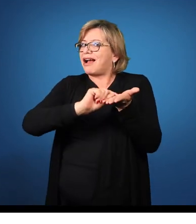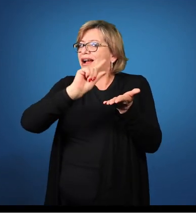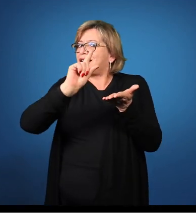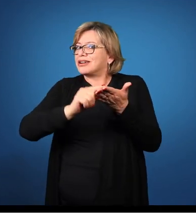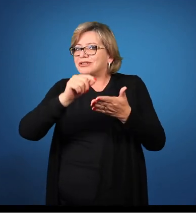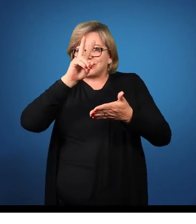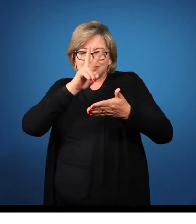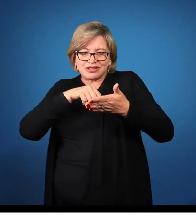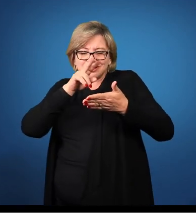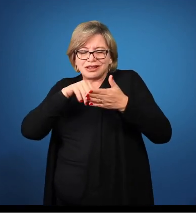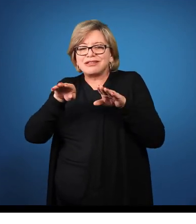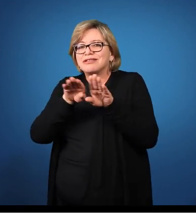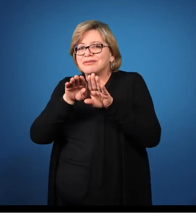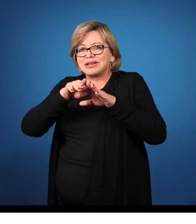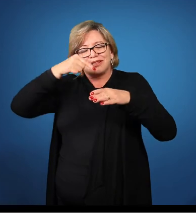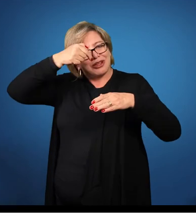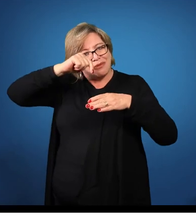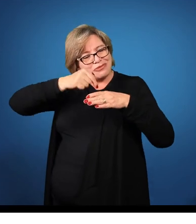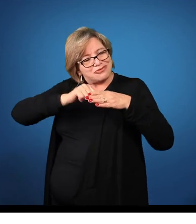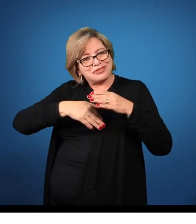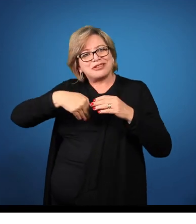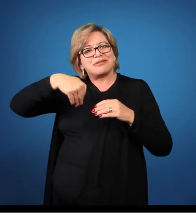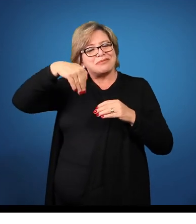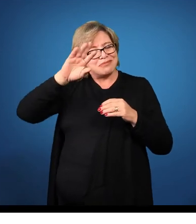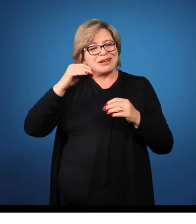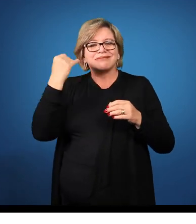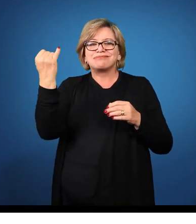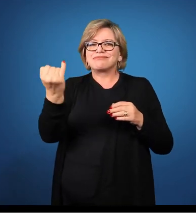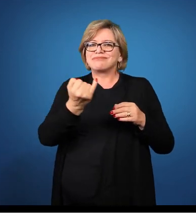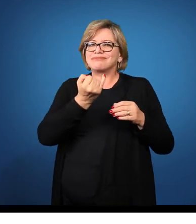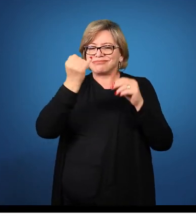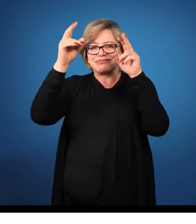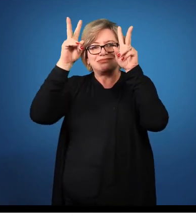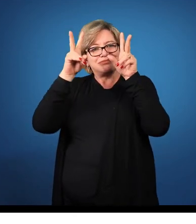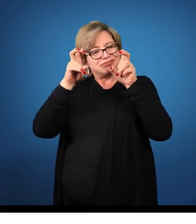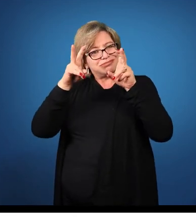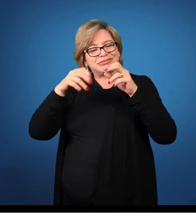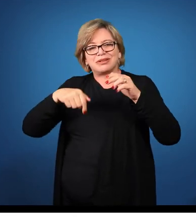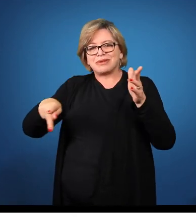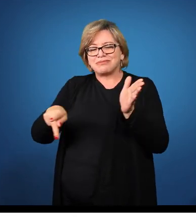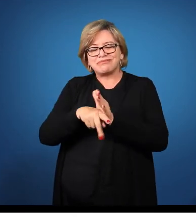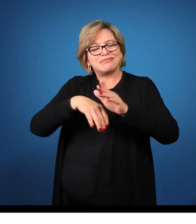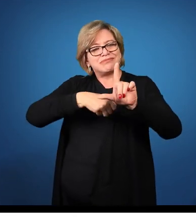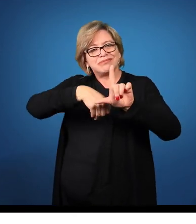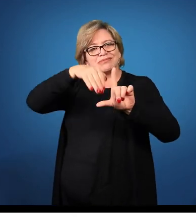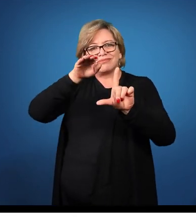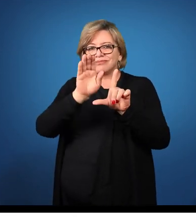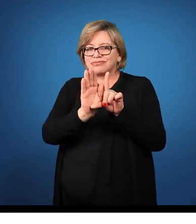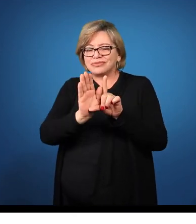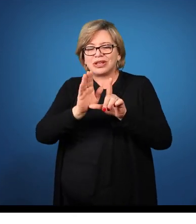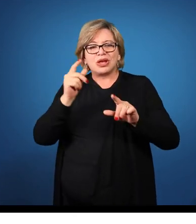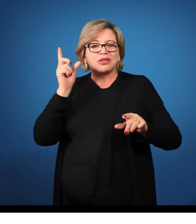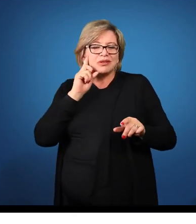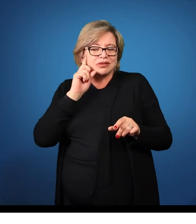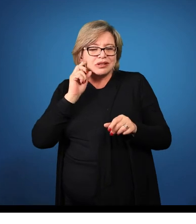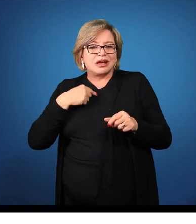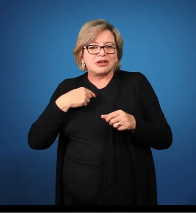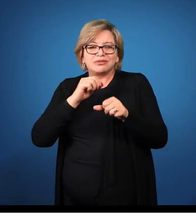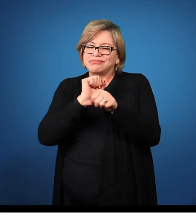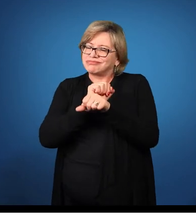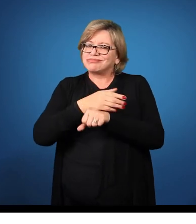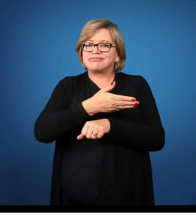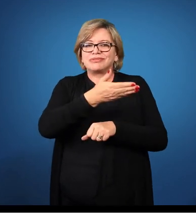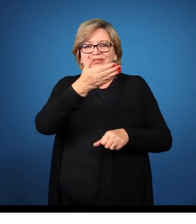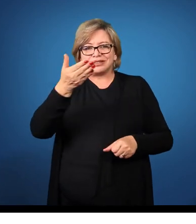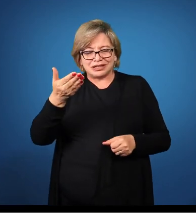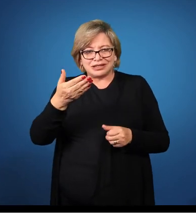aprofundem mais e mais nessa importante questão da logística. Eu espero vocês todos os dias, desde já